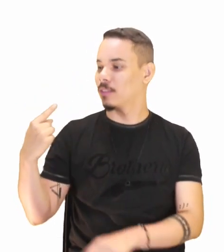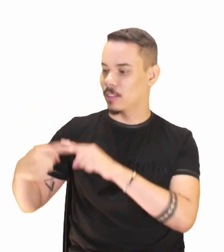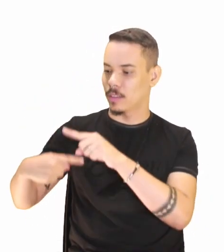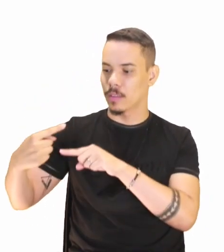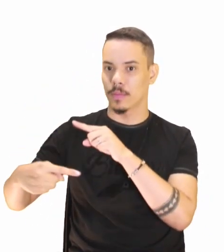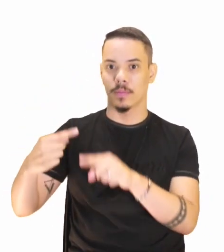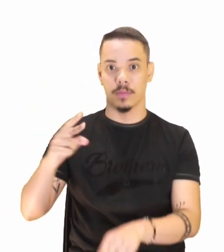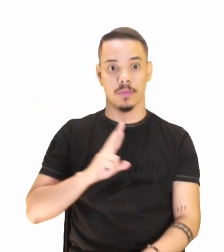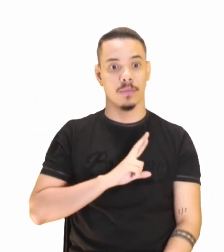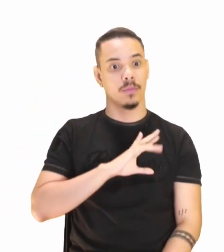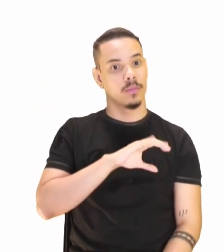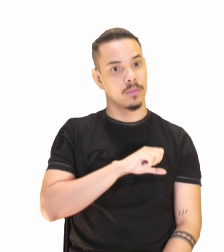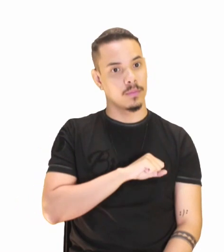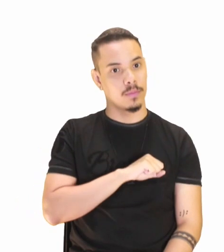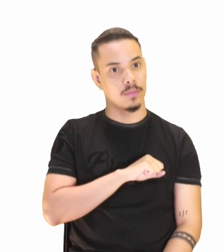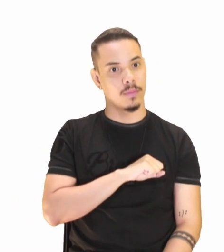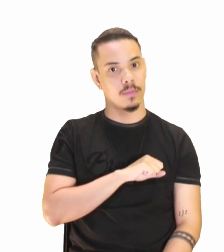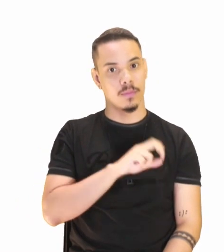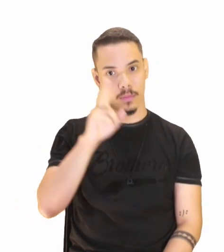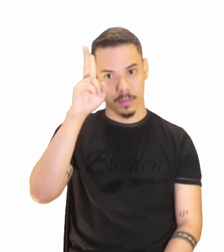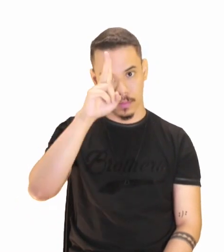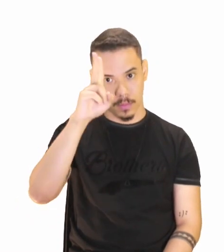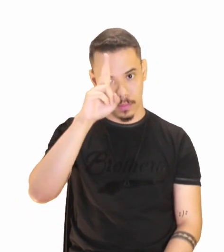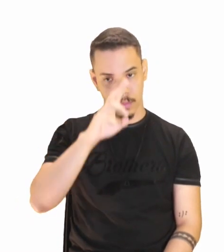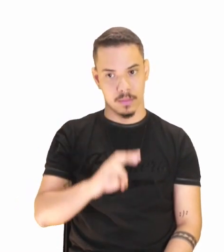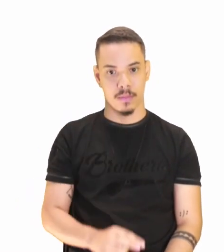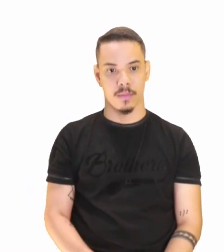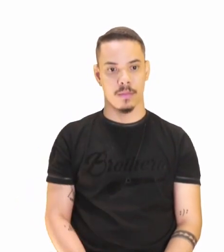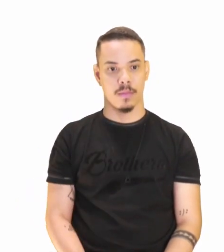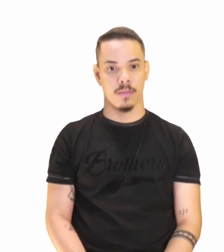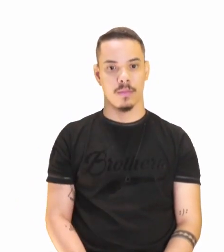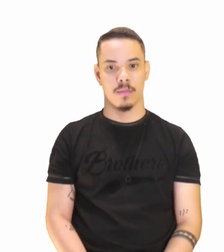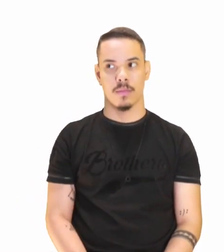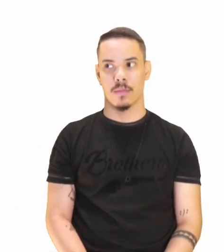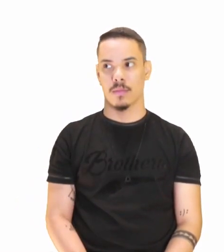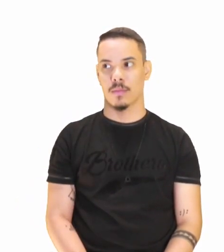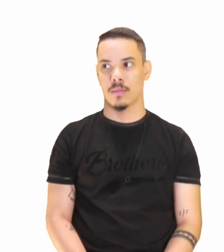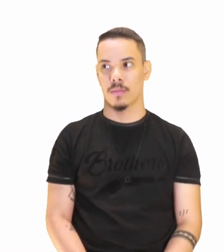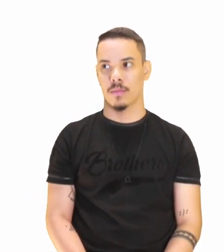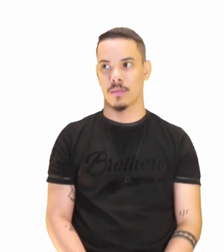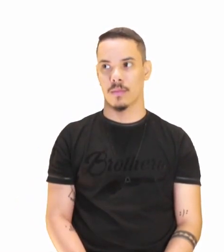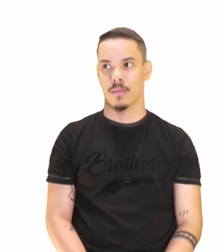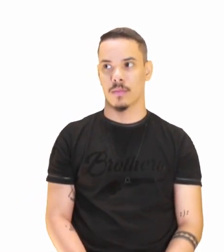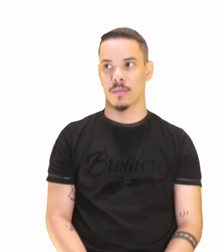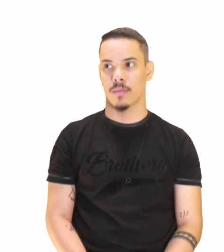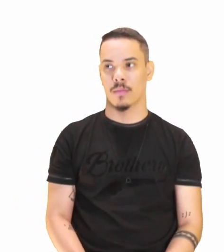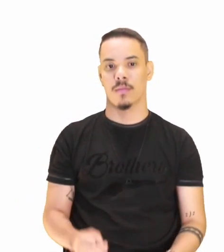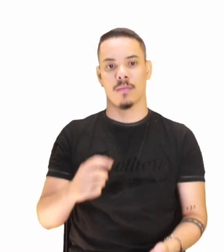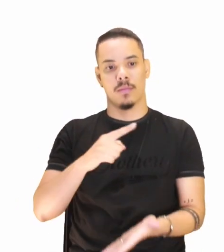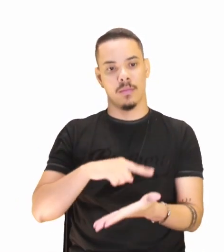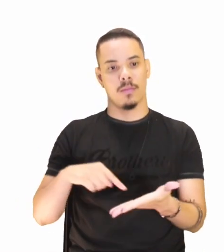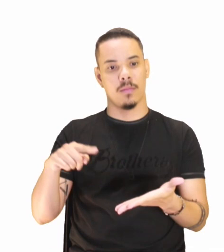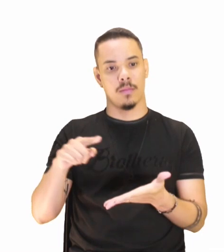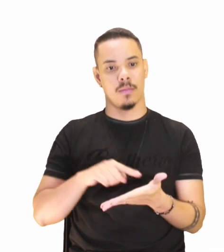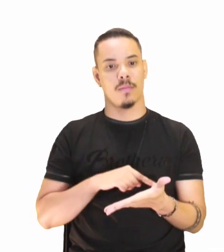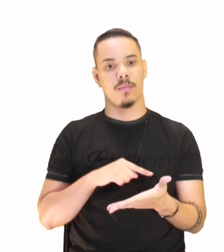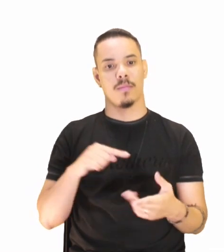romantismo? Então, amado, então vamos lá. Olha só, a alternativa,